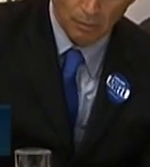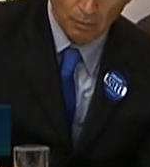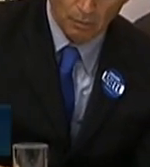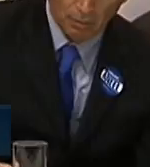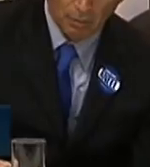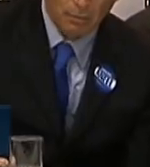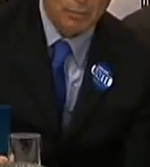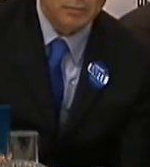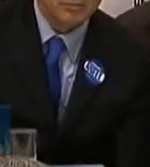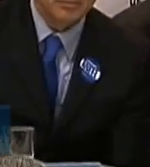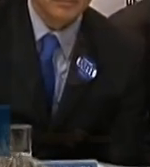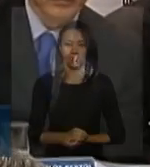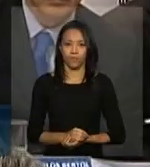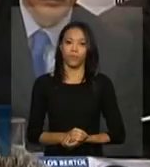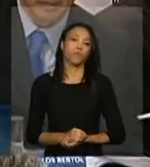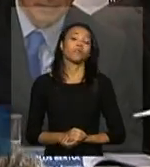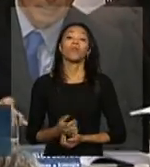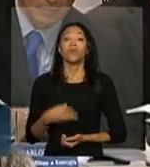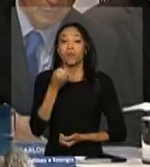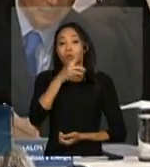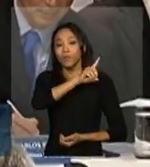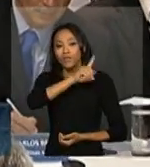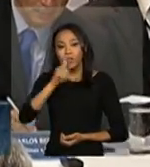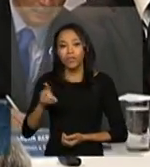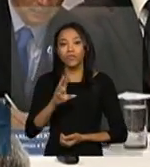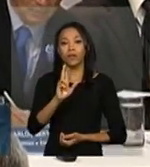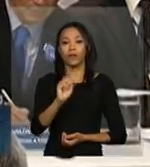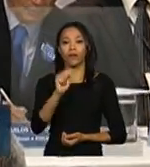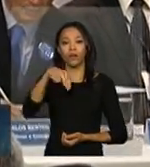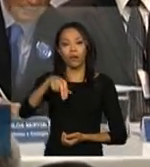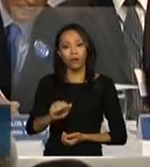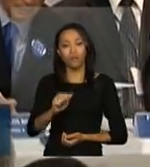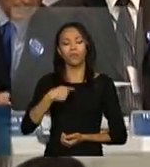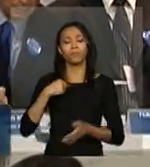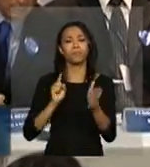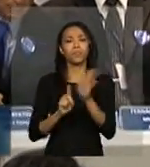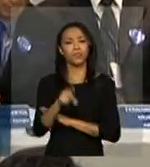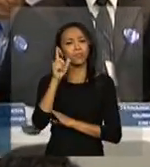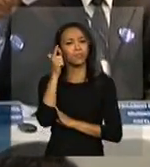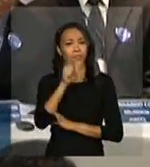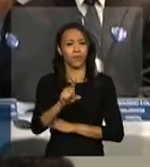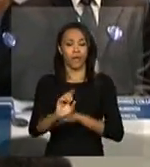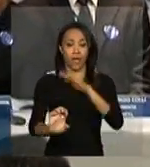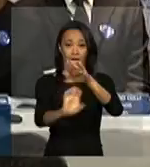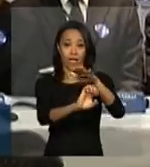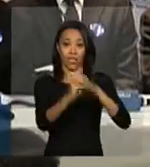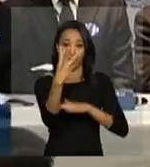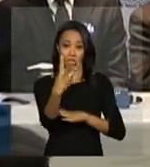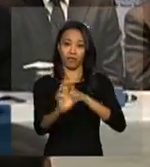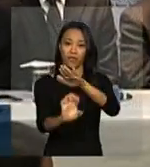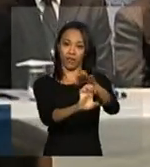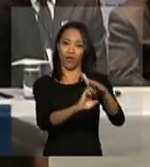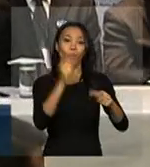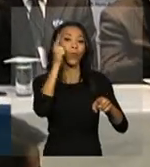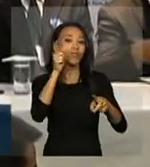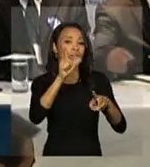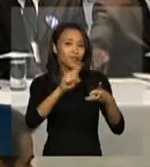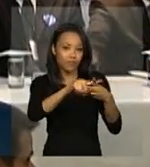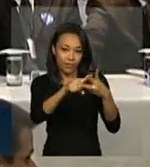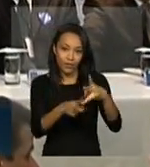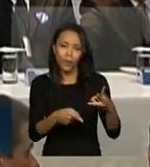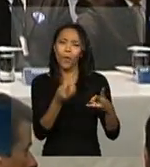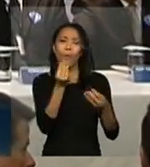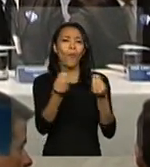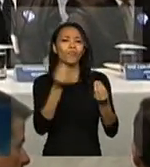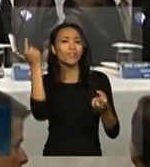Bom dia, Ana Flávia, da Reuters. Gostaria de perguntar, principalmente, aos vencedores, Eletrobras, como vocês conseguiram chegar